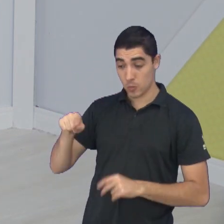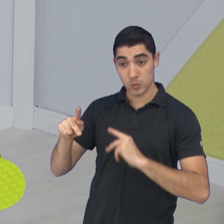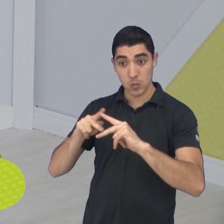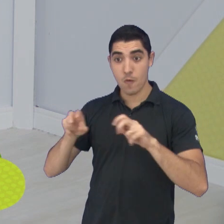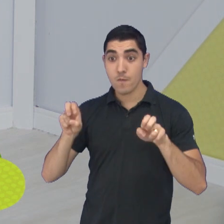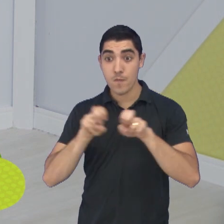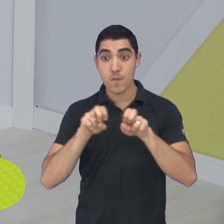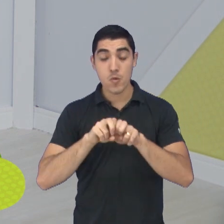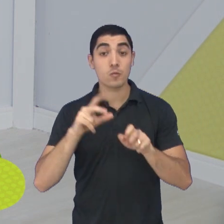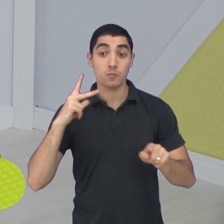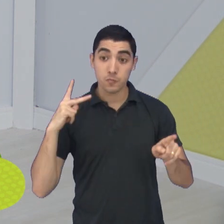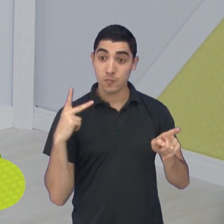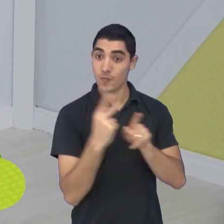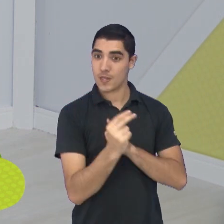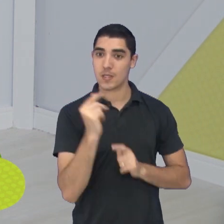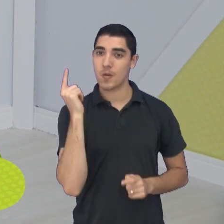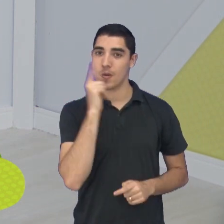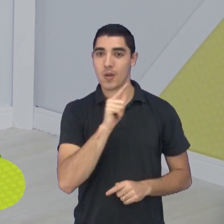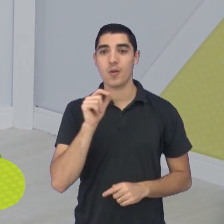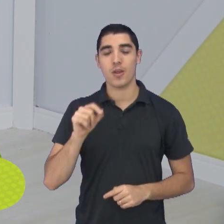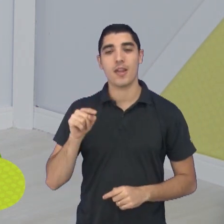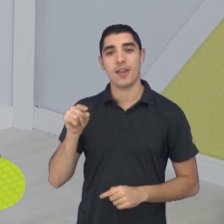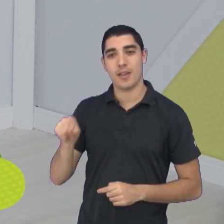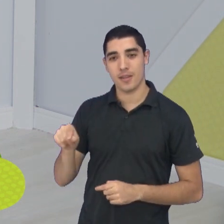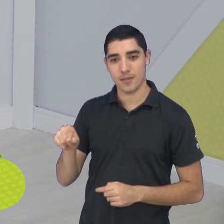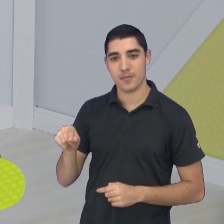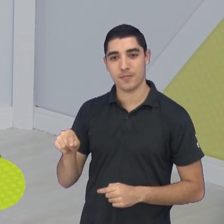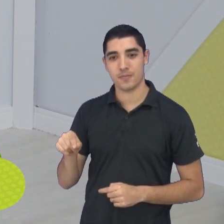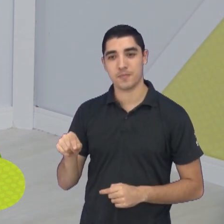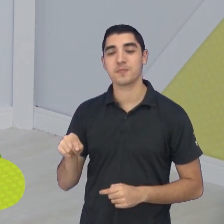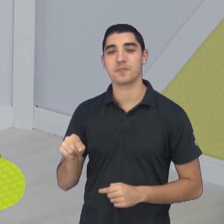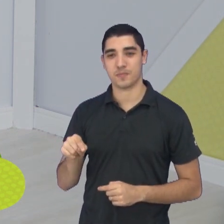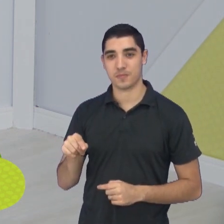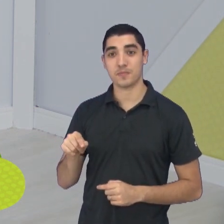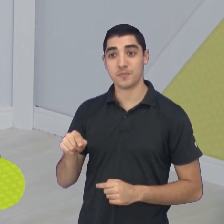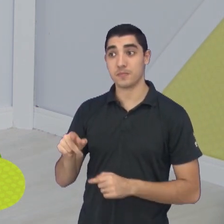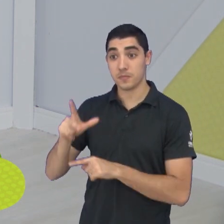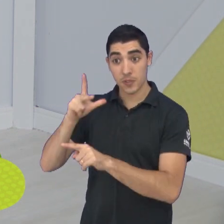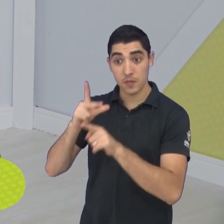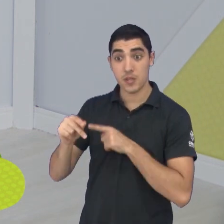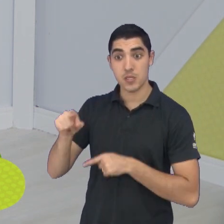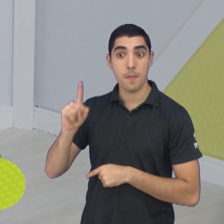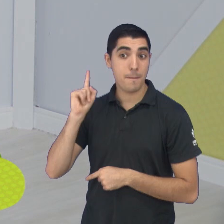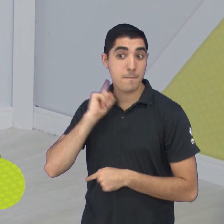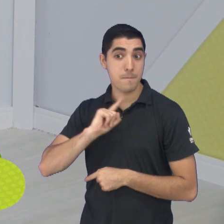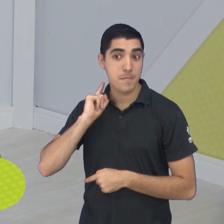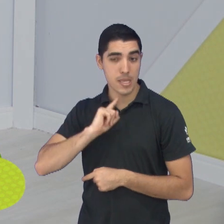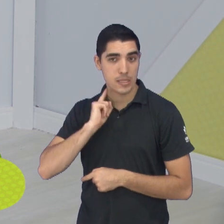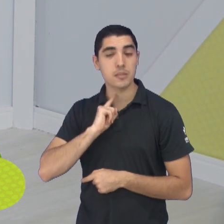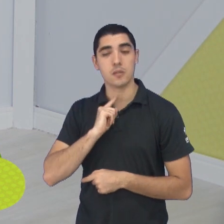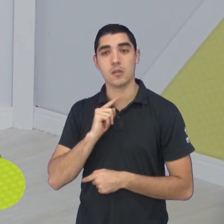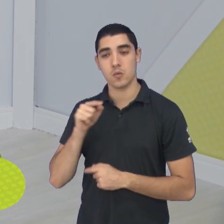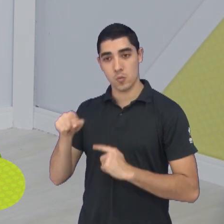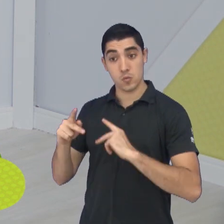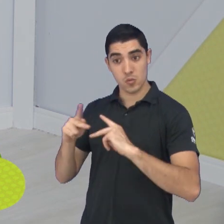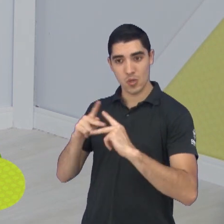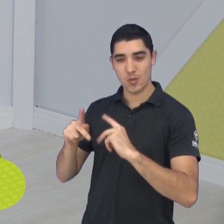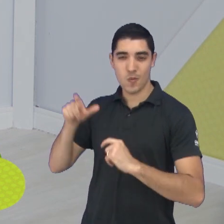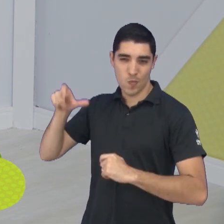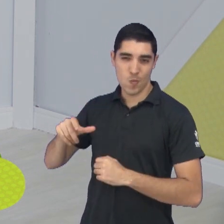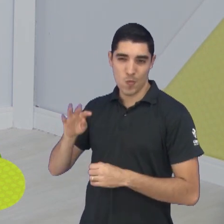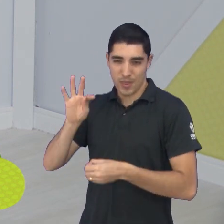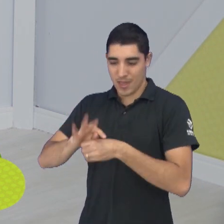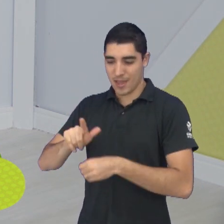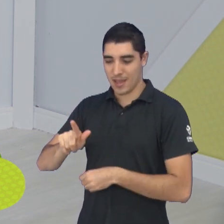pela segunda rodada da Liga Nacional. time do... Pela Liga Nacional venceu o Minas. O time do técnico Gabriel Oliveira, o Pichu,